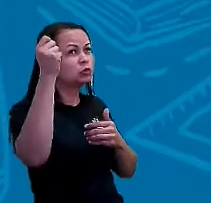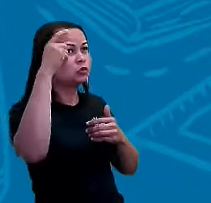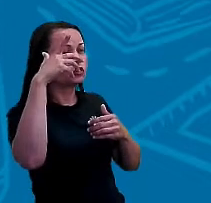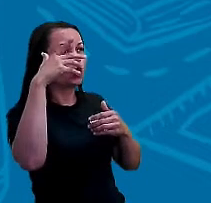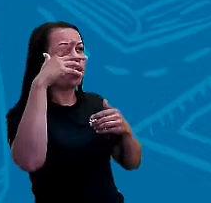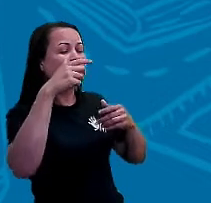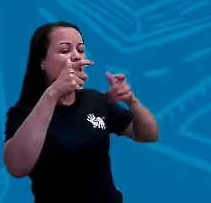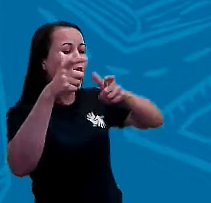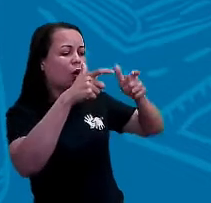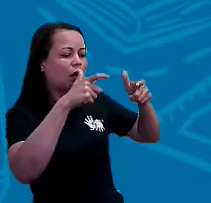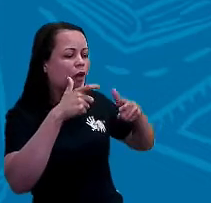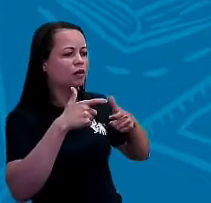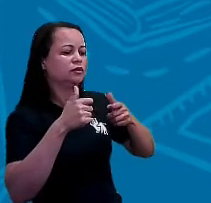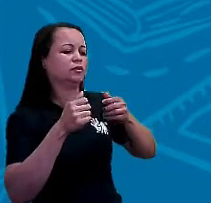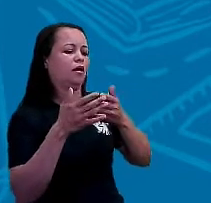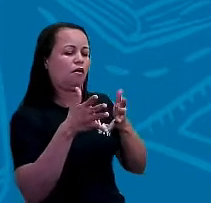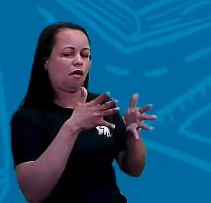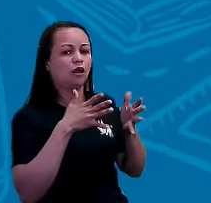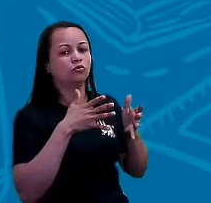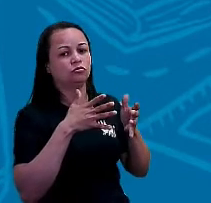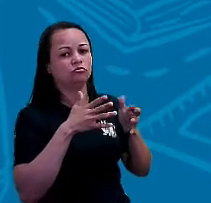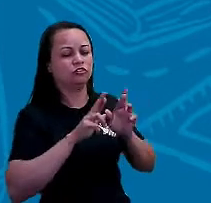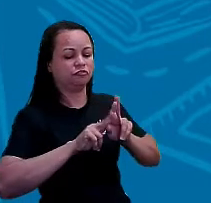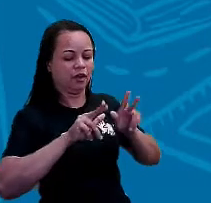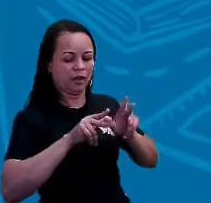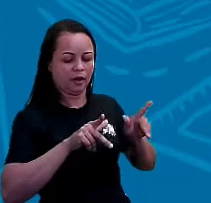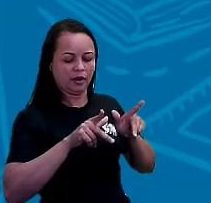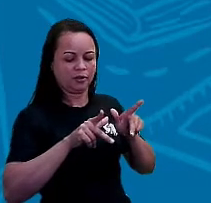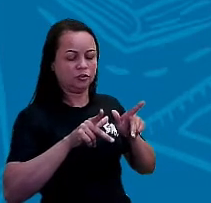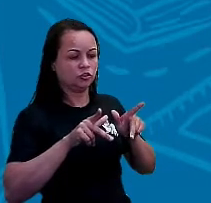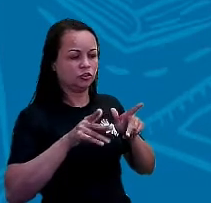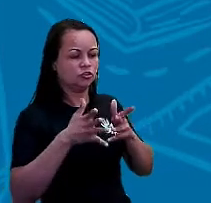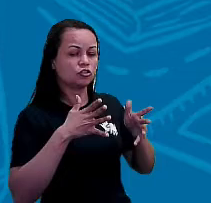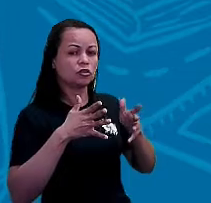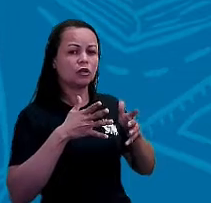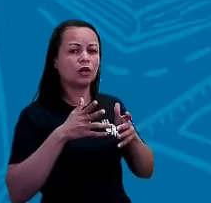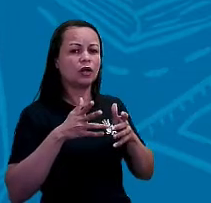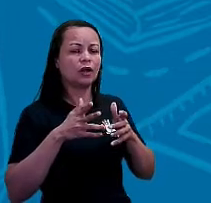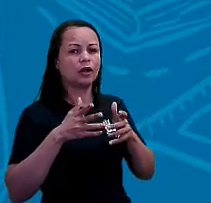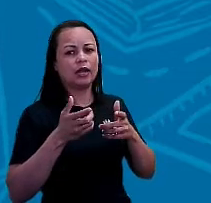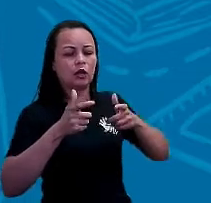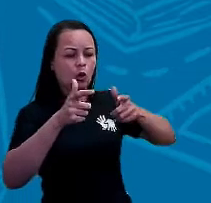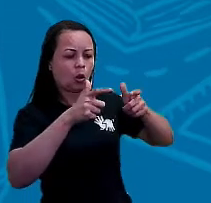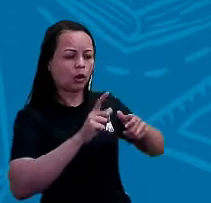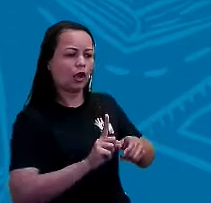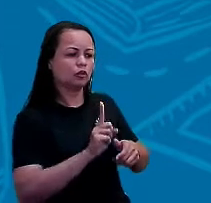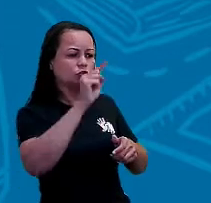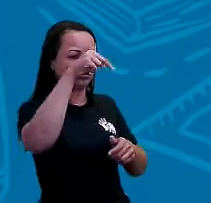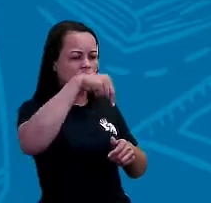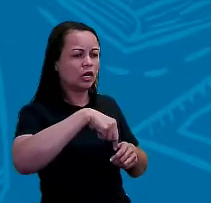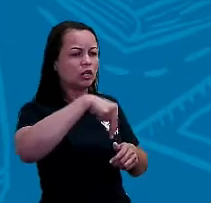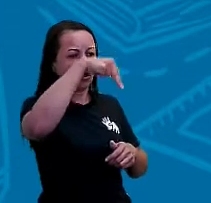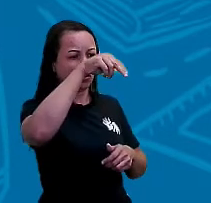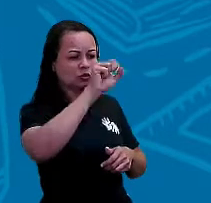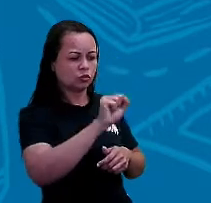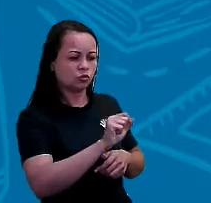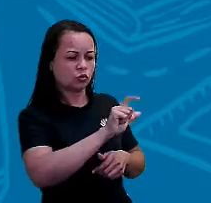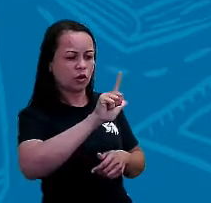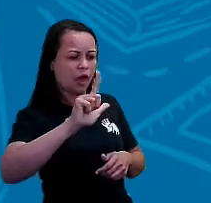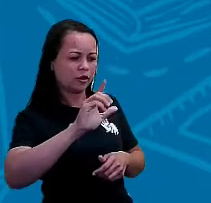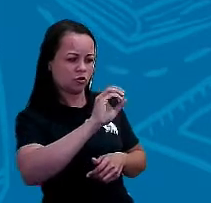localizar, saber os diferentes locais, né? Os diferentes pontos cardeais. Norte, sul, leste e oeste.